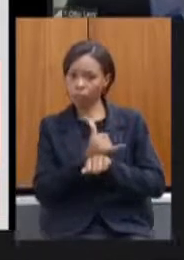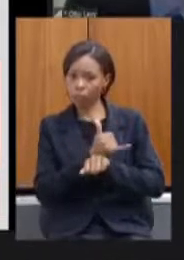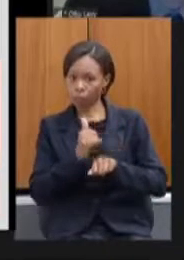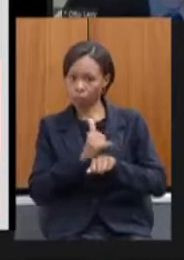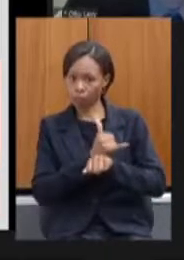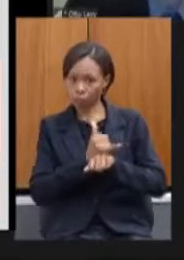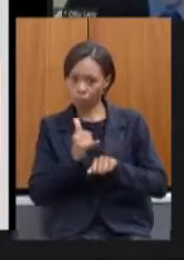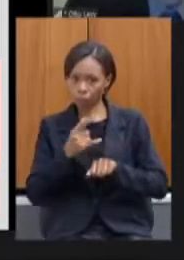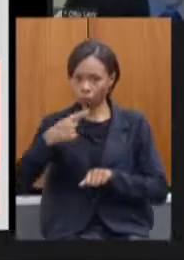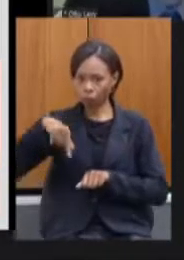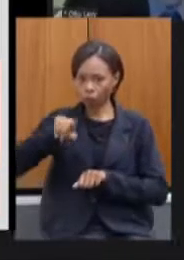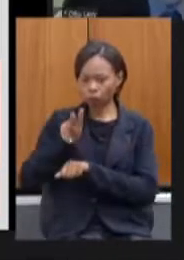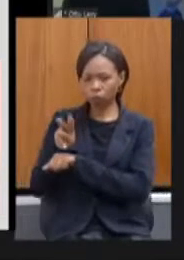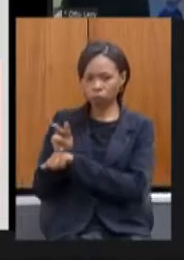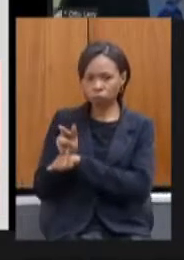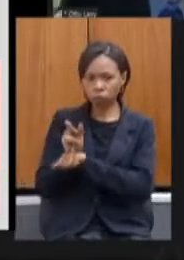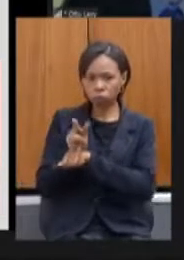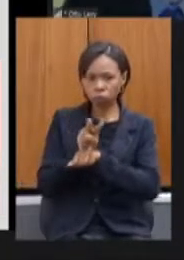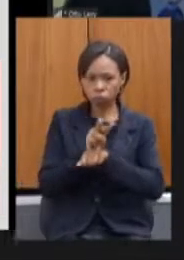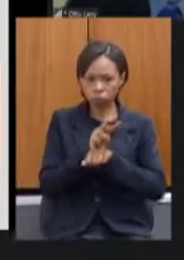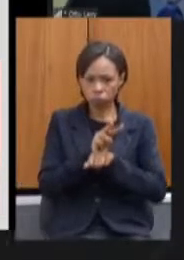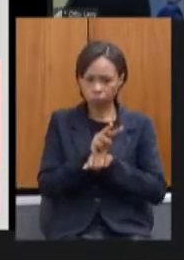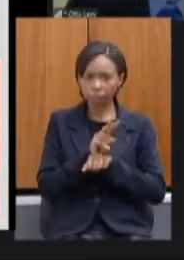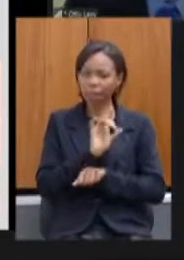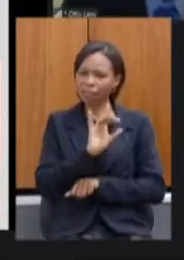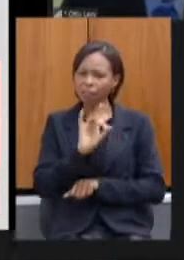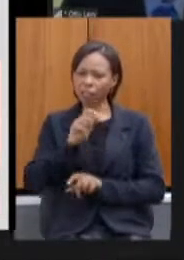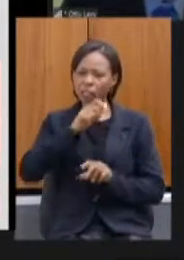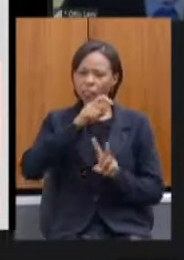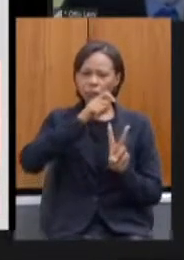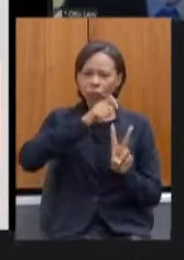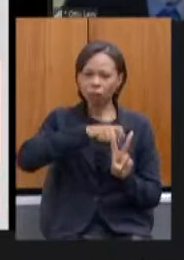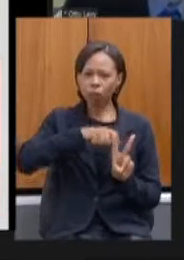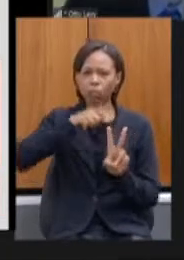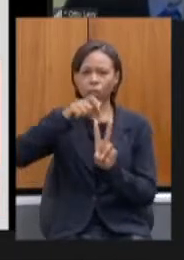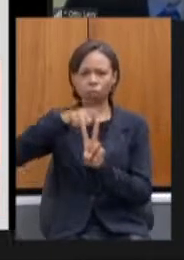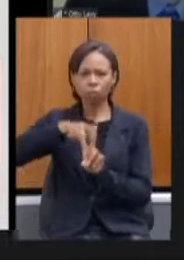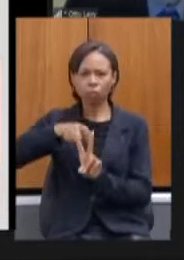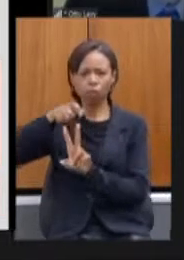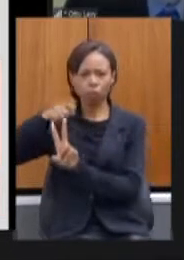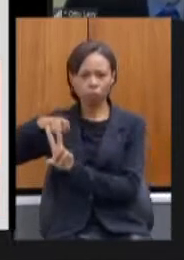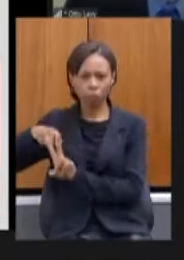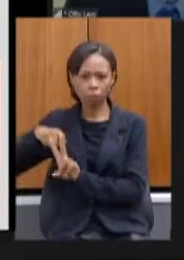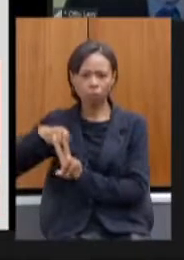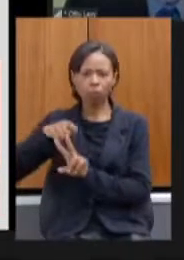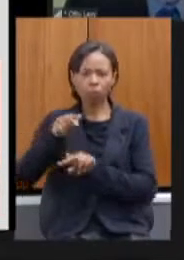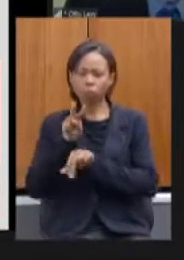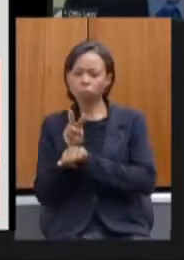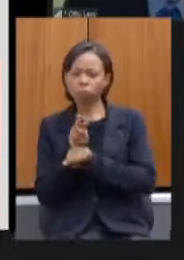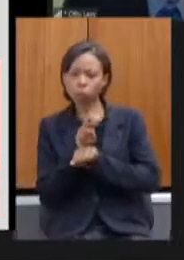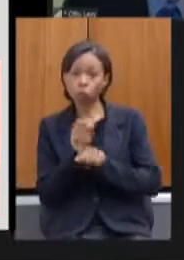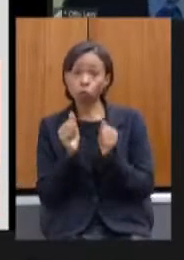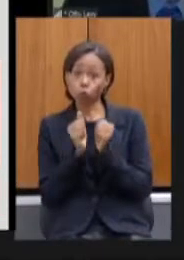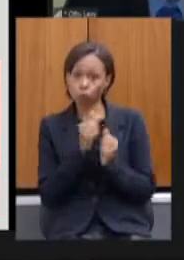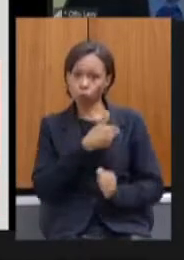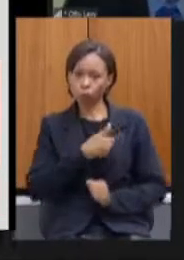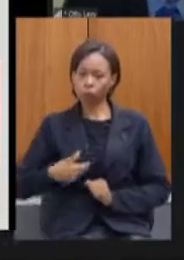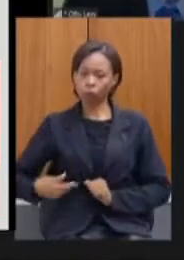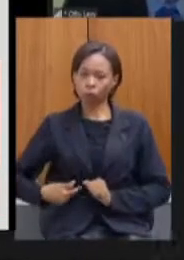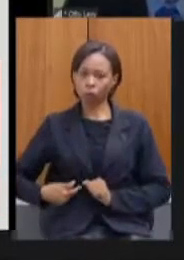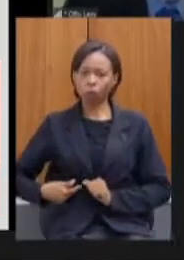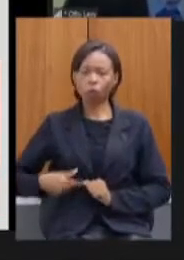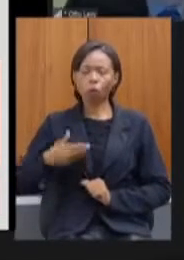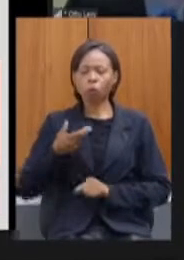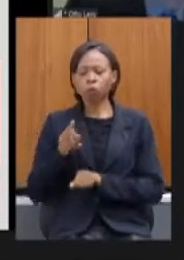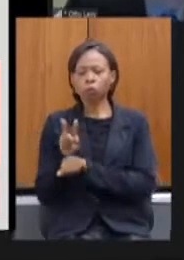monitoramos a cada dois meses com a presença do governador os principais resultados dos projetos